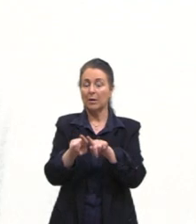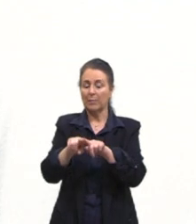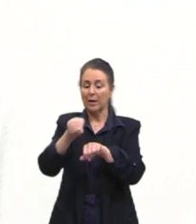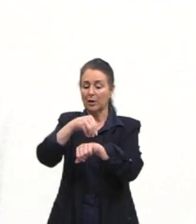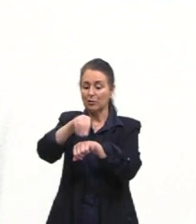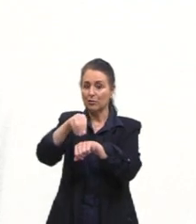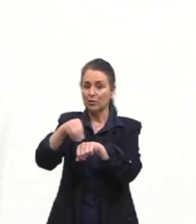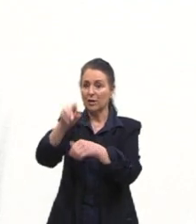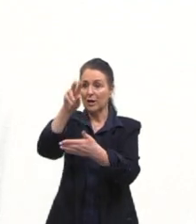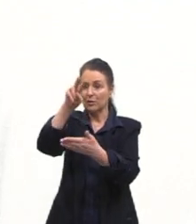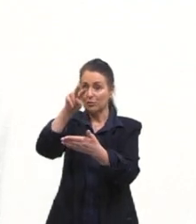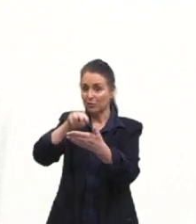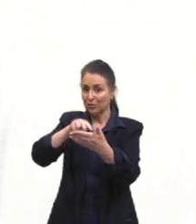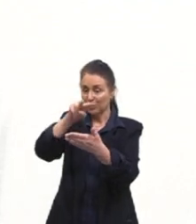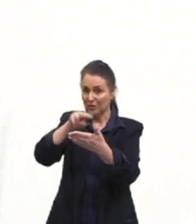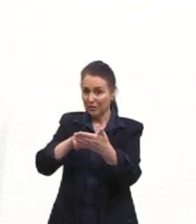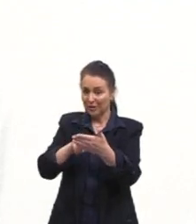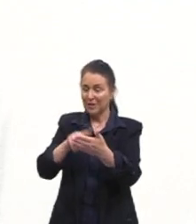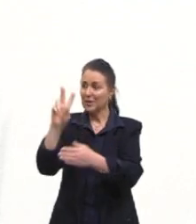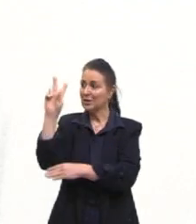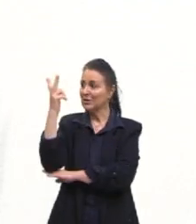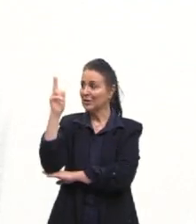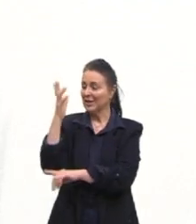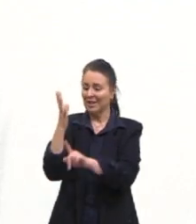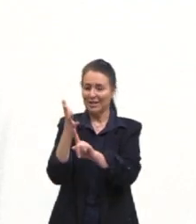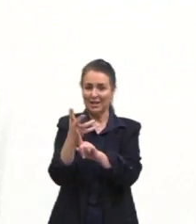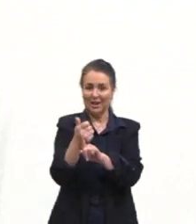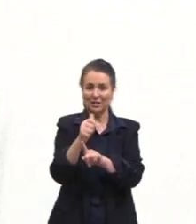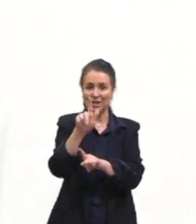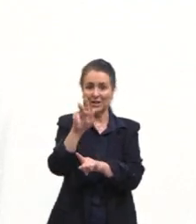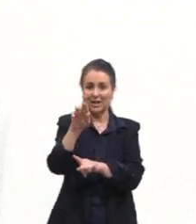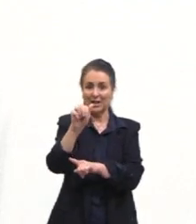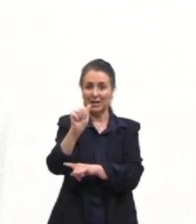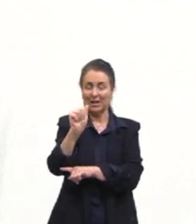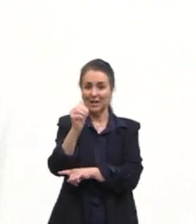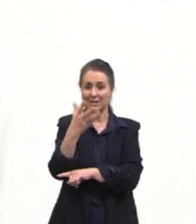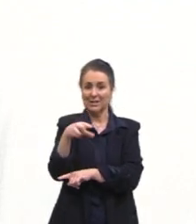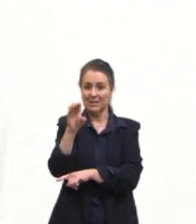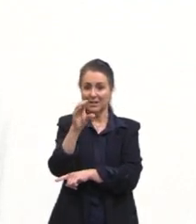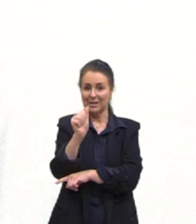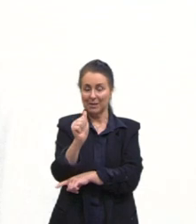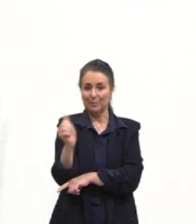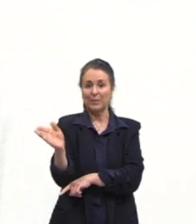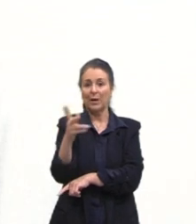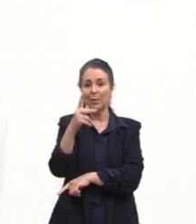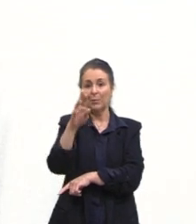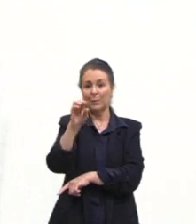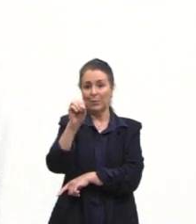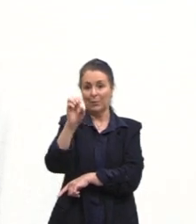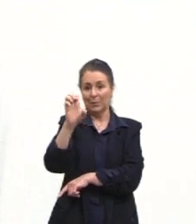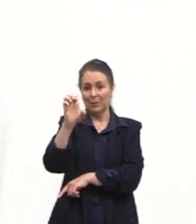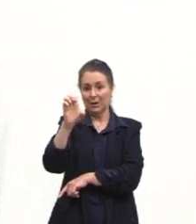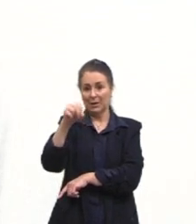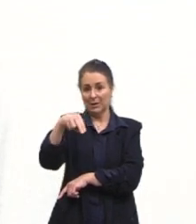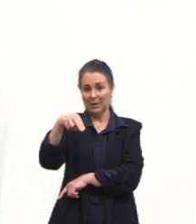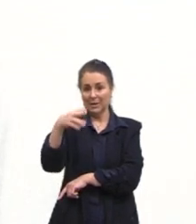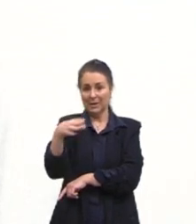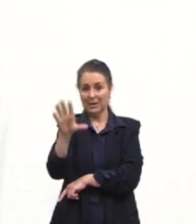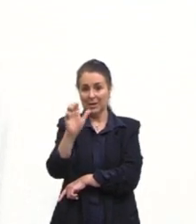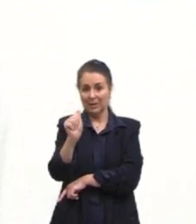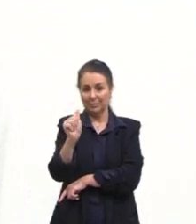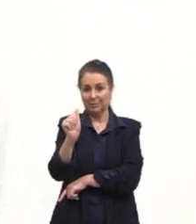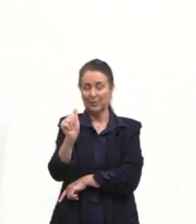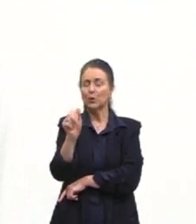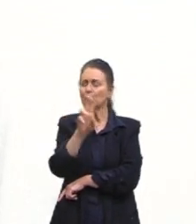de leitura, o livro História da Arte, da Graça Proença, que conta, a gente tem usado